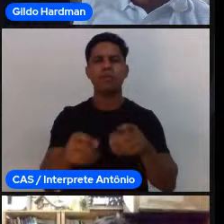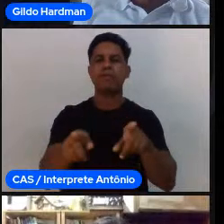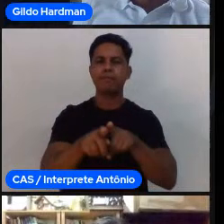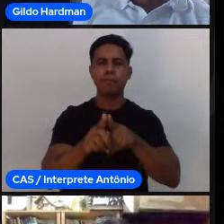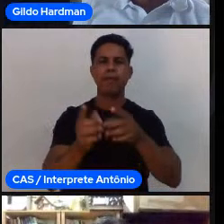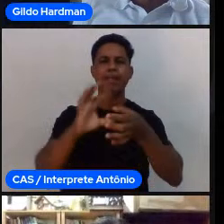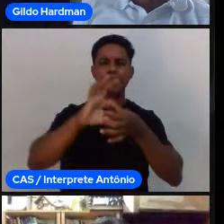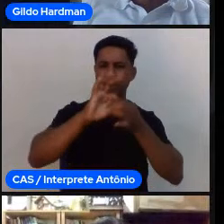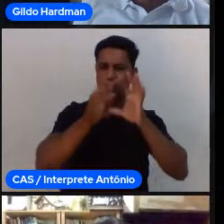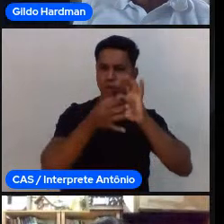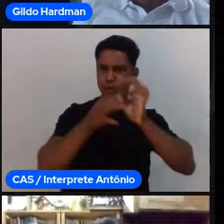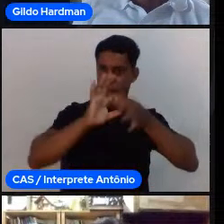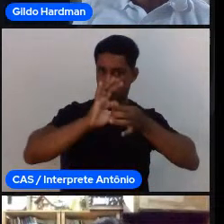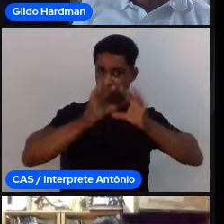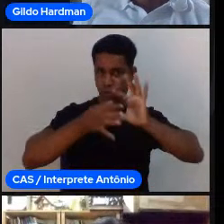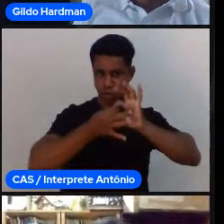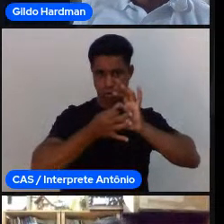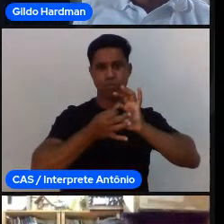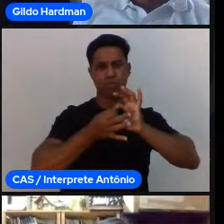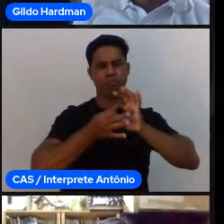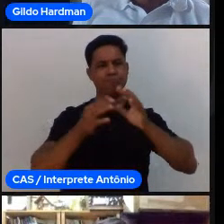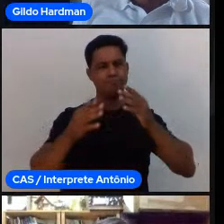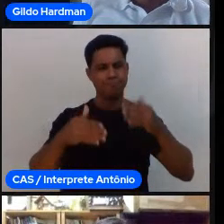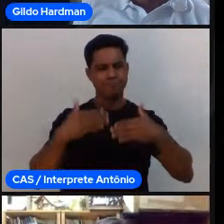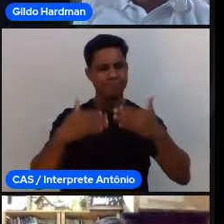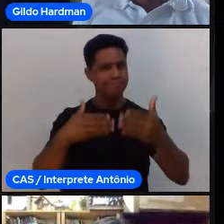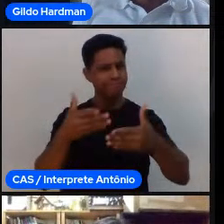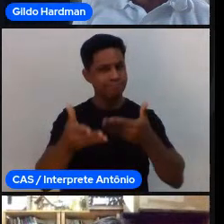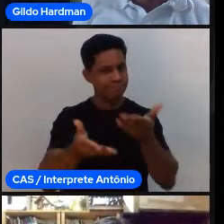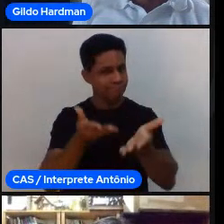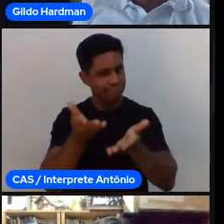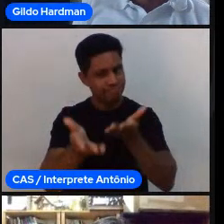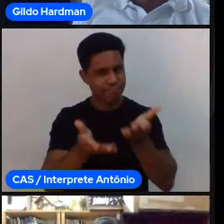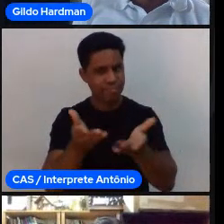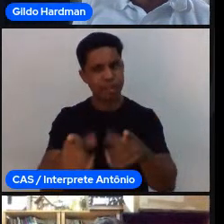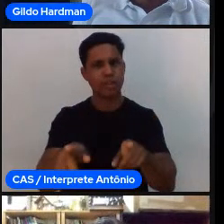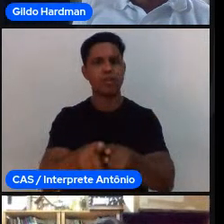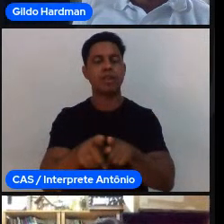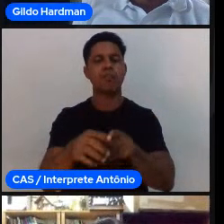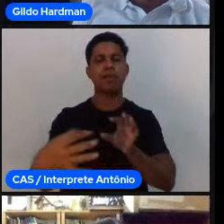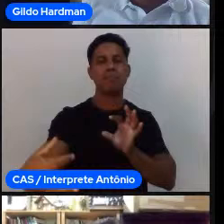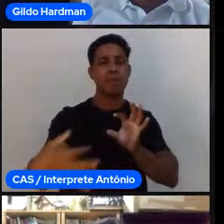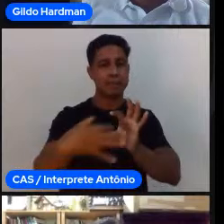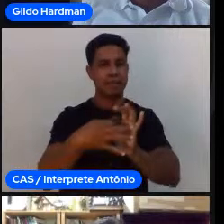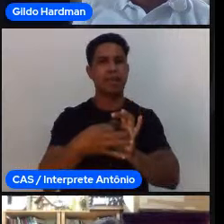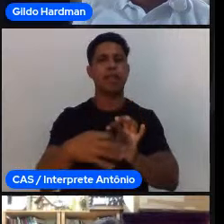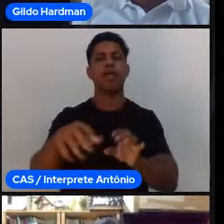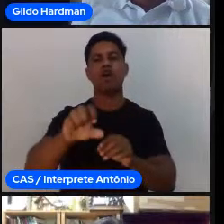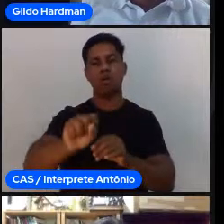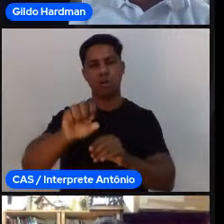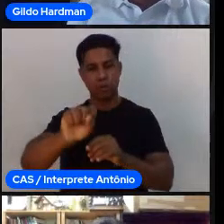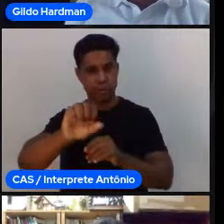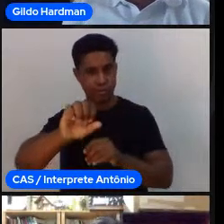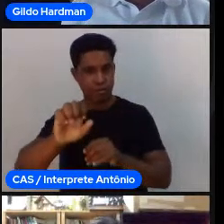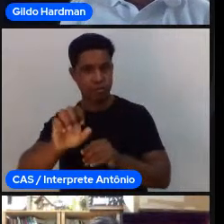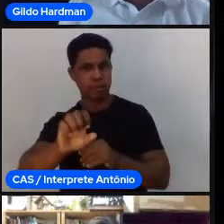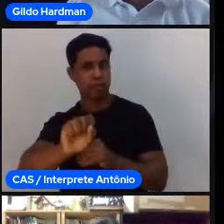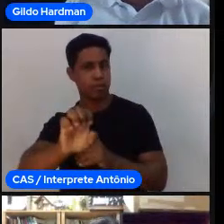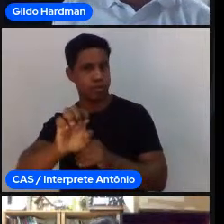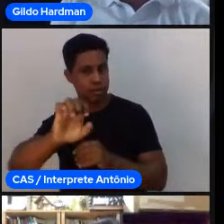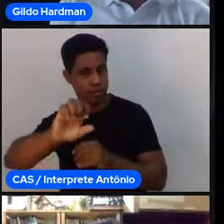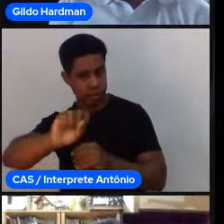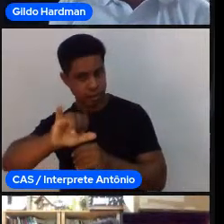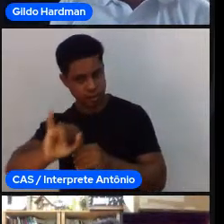dentre outras iniciativas. Como o SESC, SESI, e a RENS, que é uma rede de ONGs. Então, nas diferentes